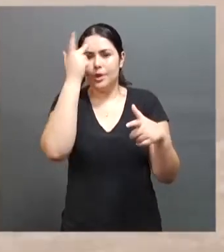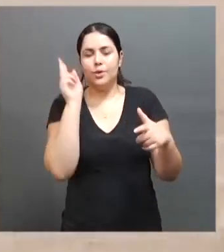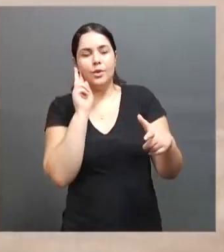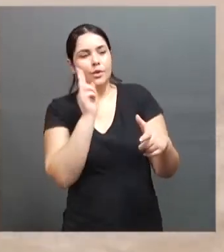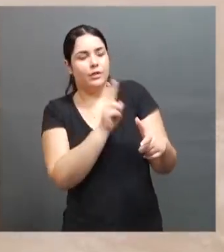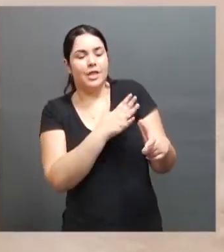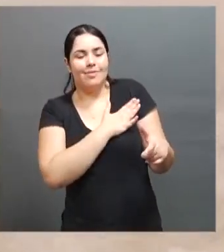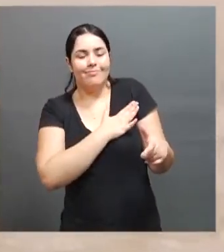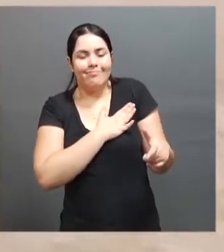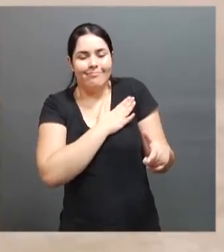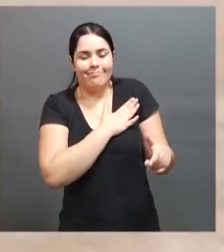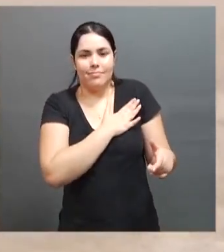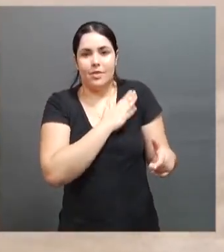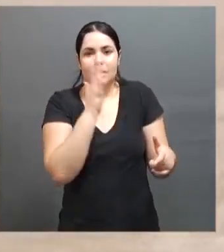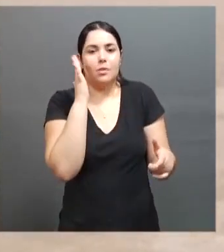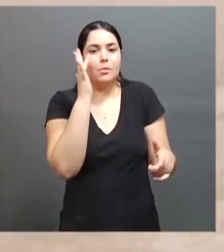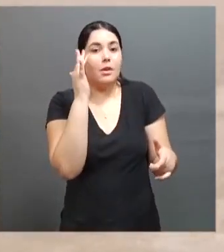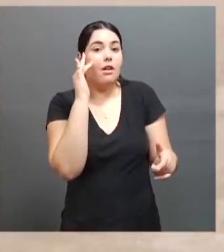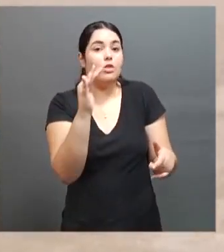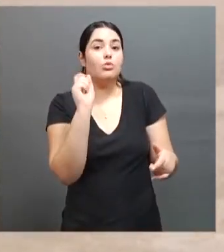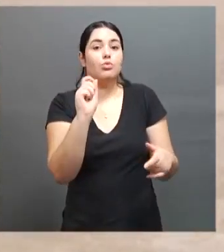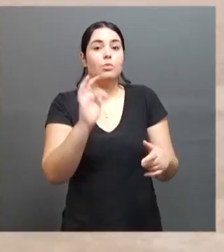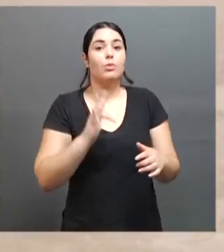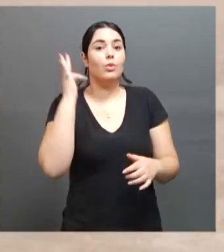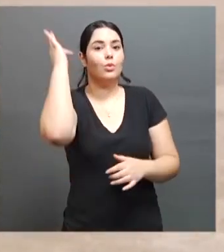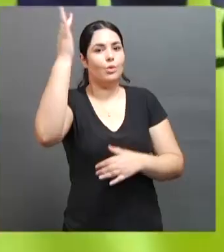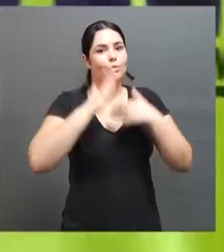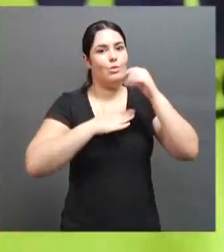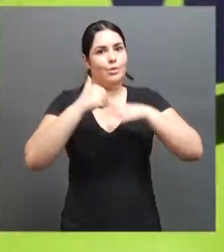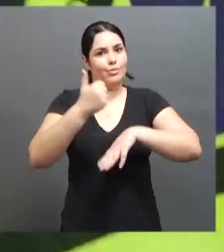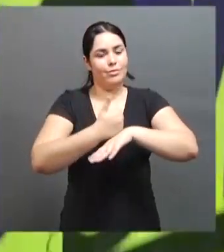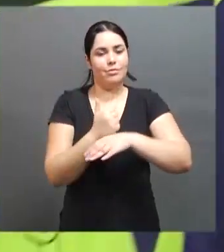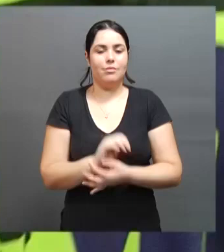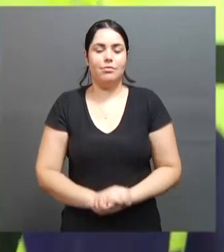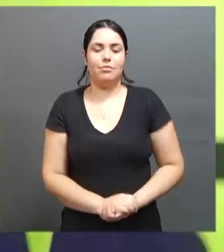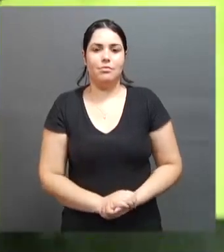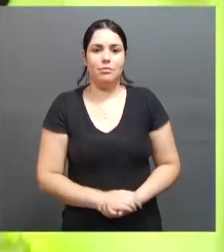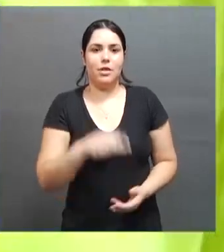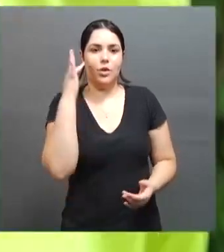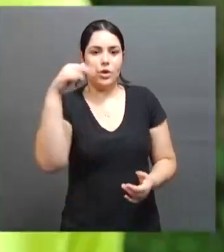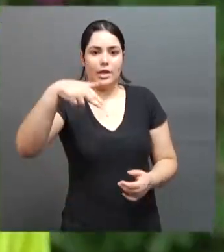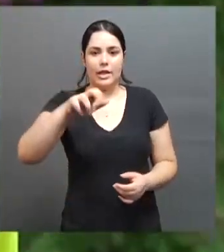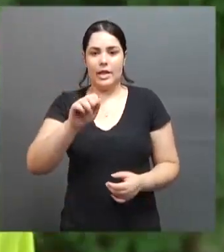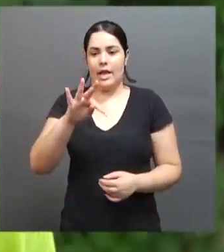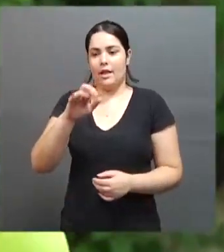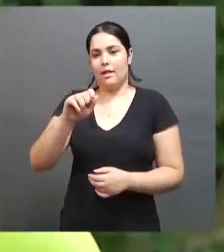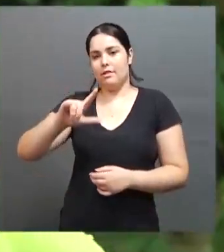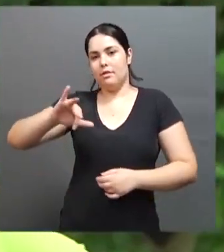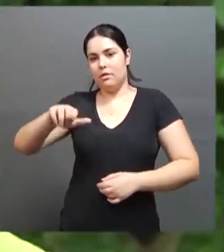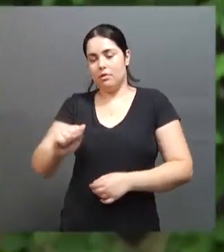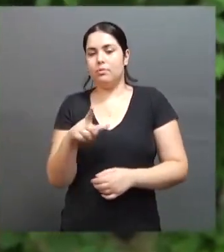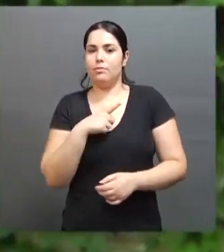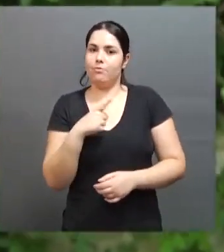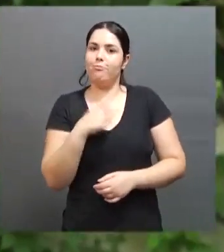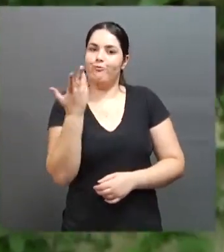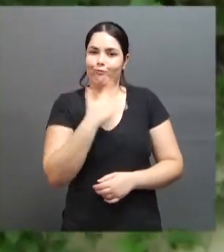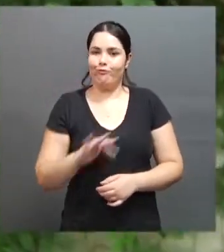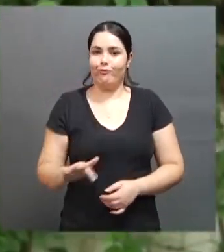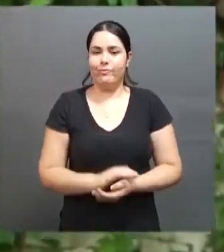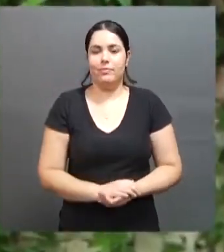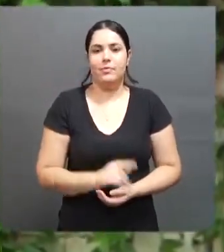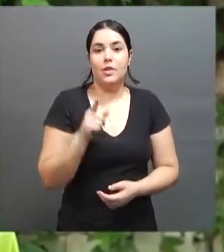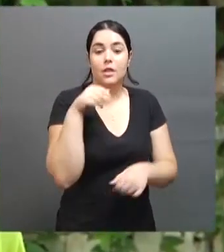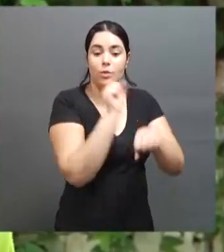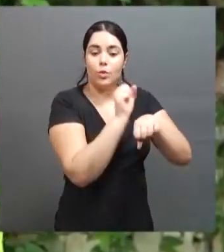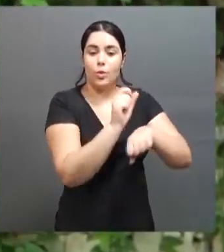muito jovem que quer se tornar um atleta profissional. Sonho que a Natália tem desde criança. A expectativa